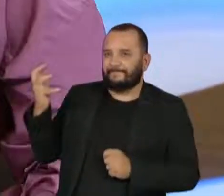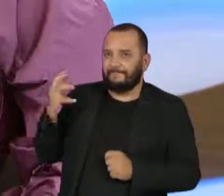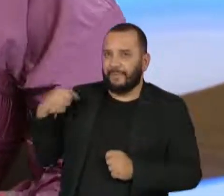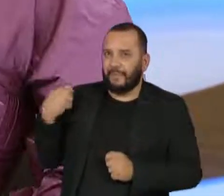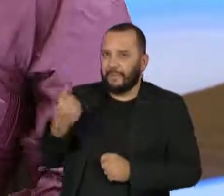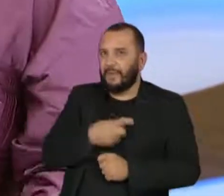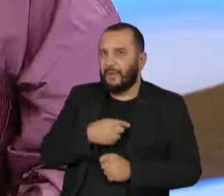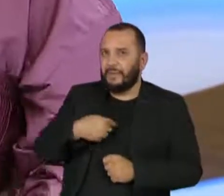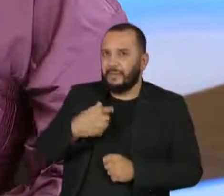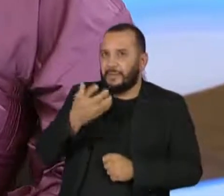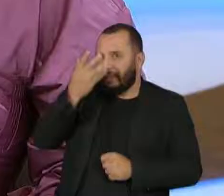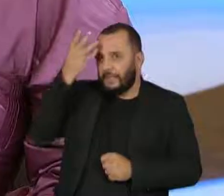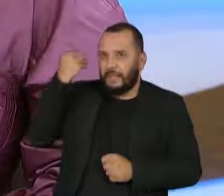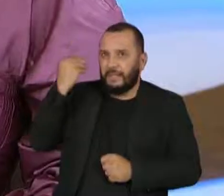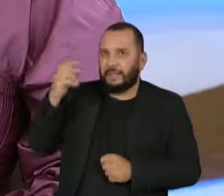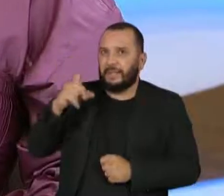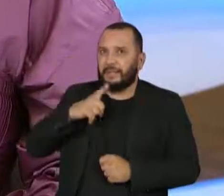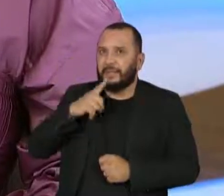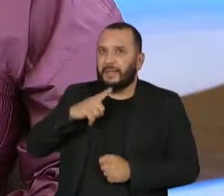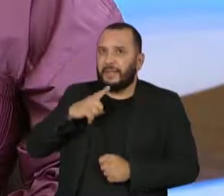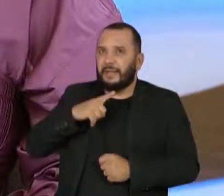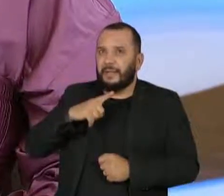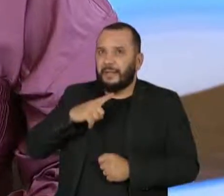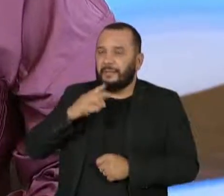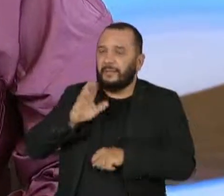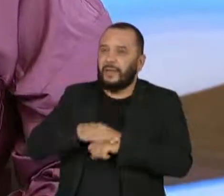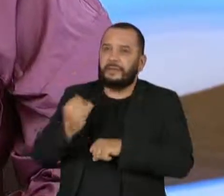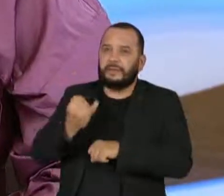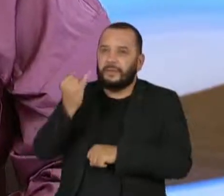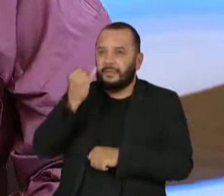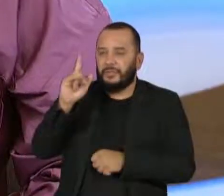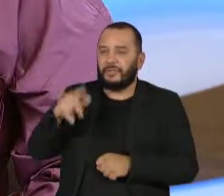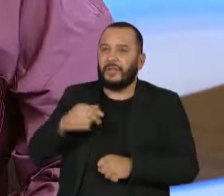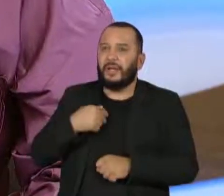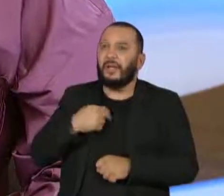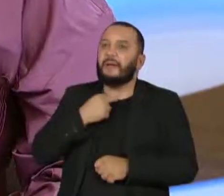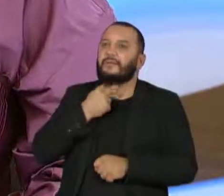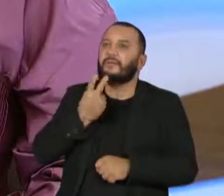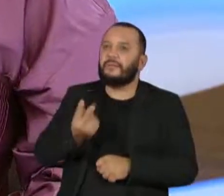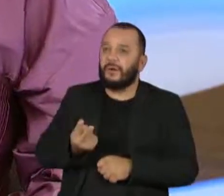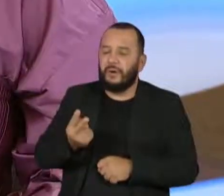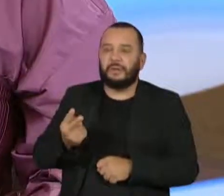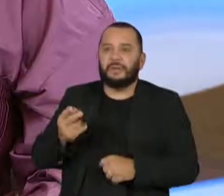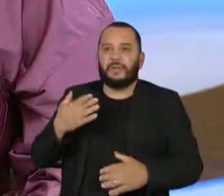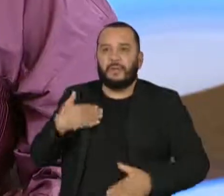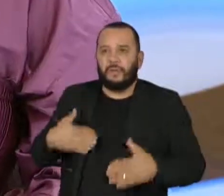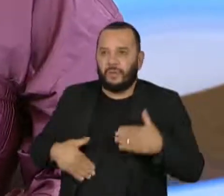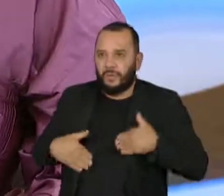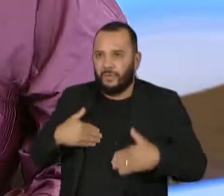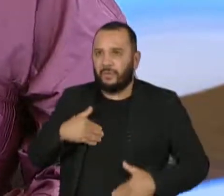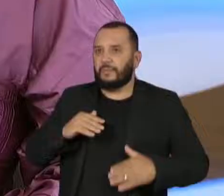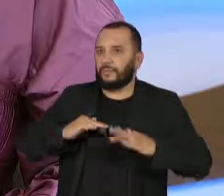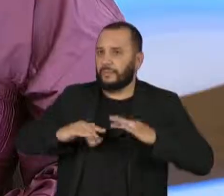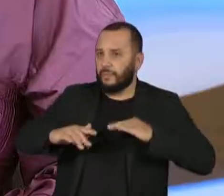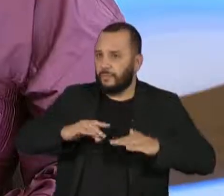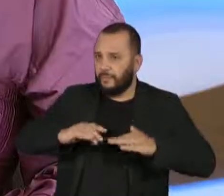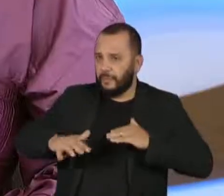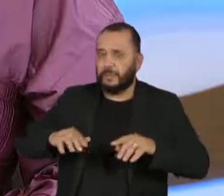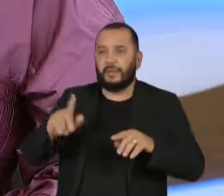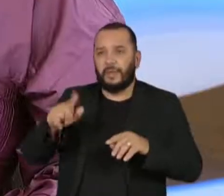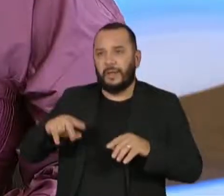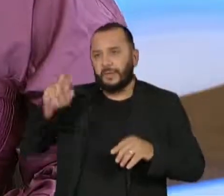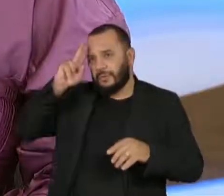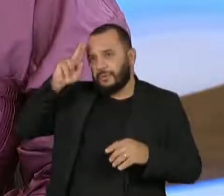esqueça, principalmente, do que a gente tem de mais importante, que é a nossa voz, que é o nosso corpo em movimento, que é a nossa